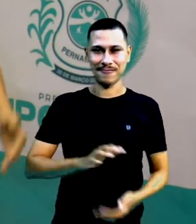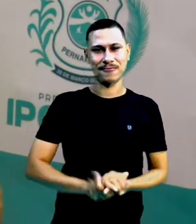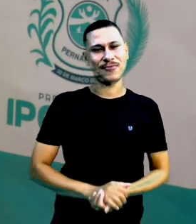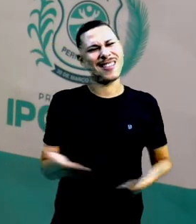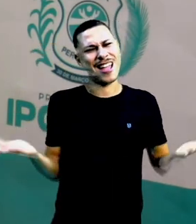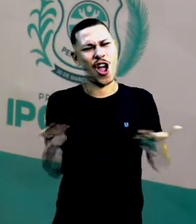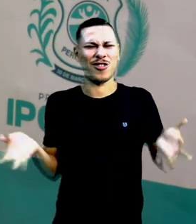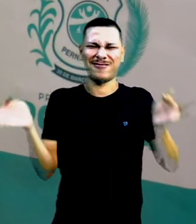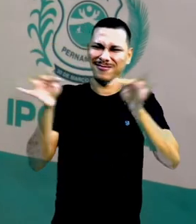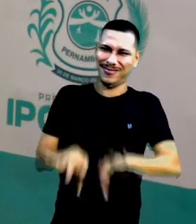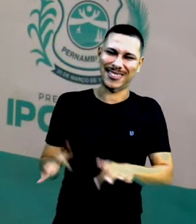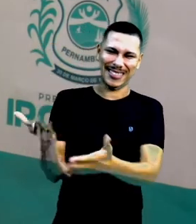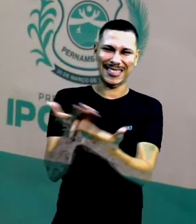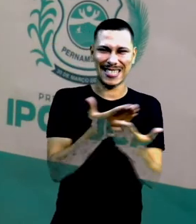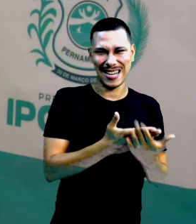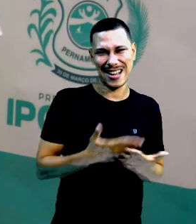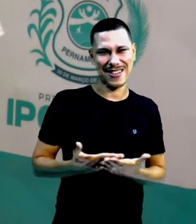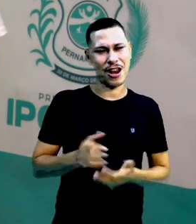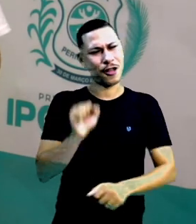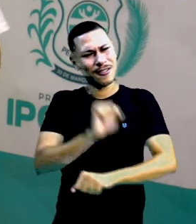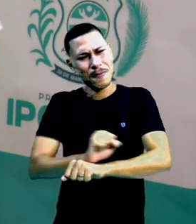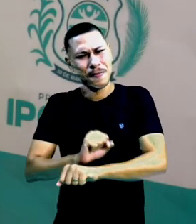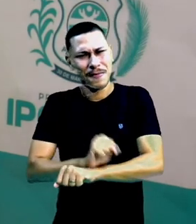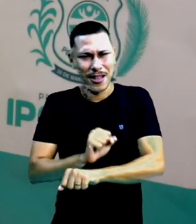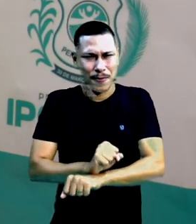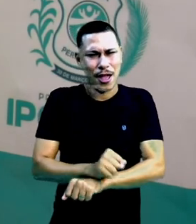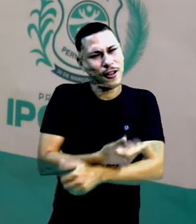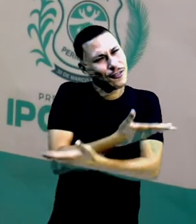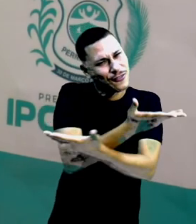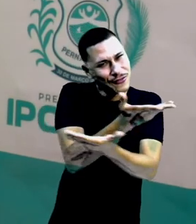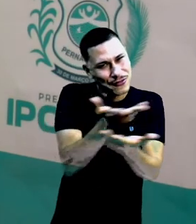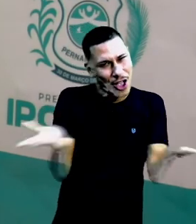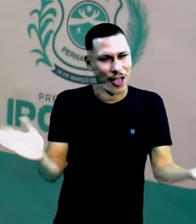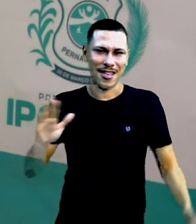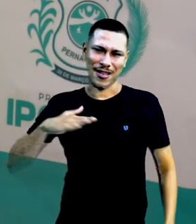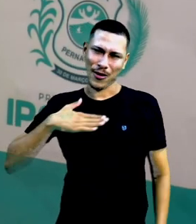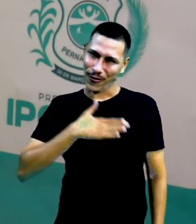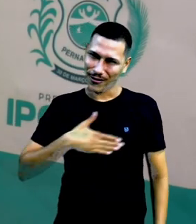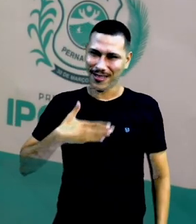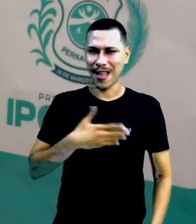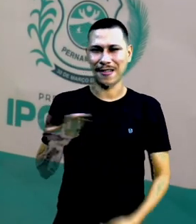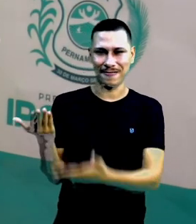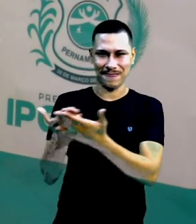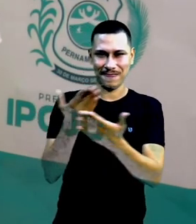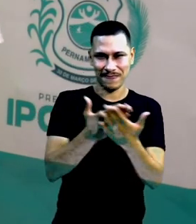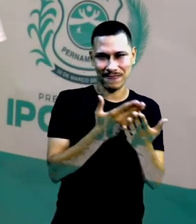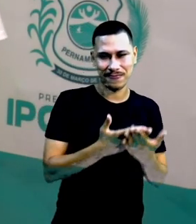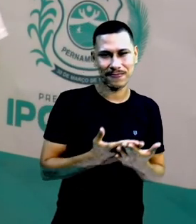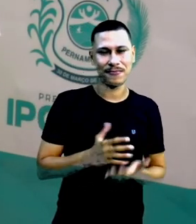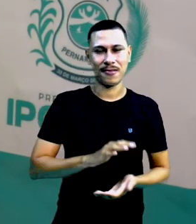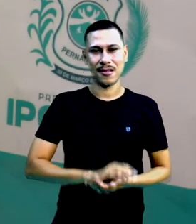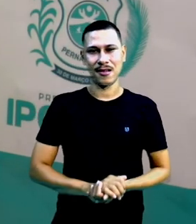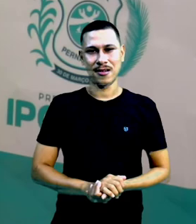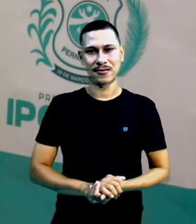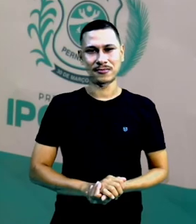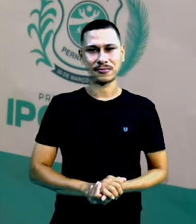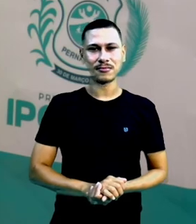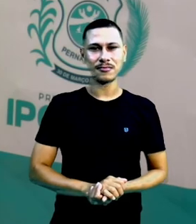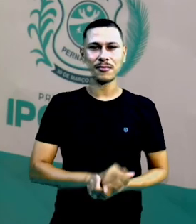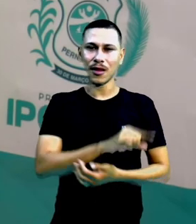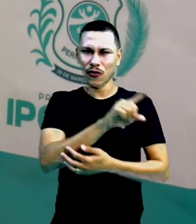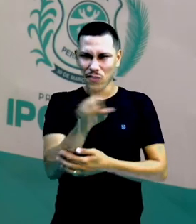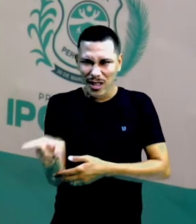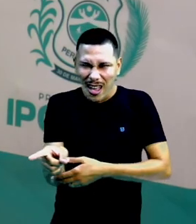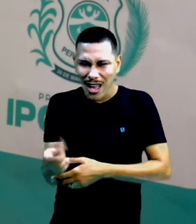chegamos ao final da nossa aula. Eu espero e eu acredito que vocês tenham gostado e que estão, assim,